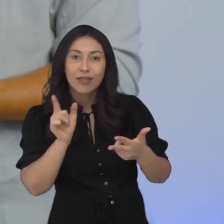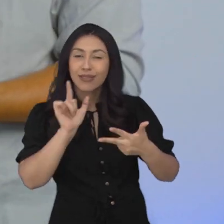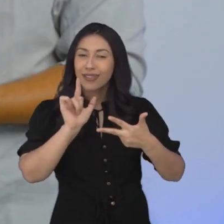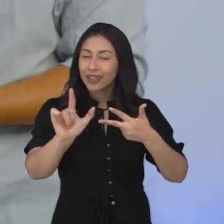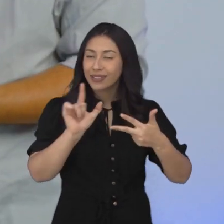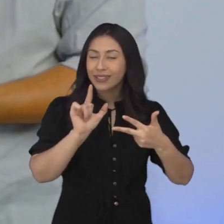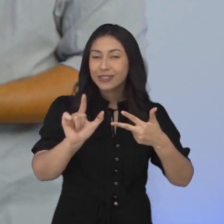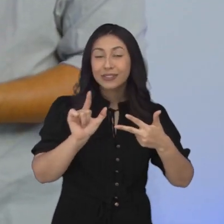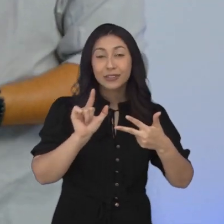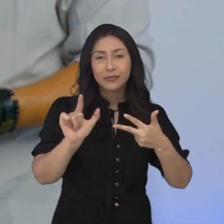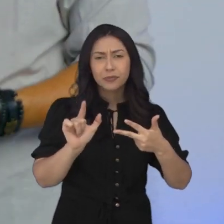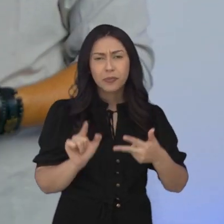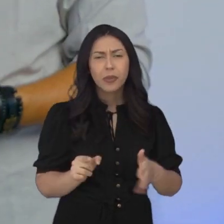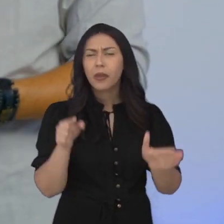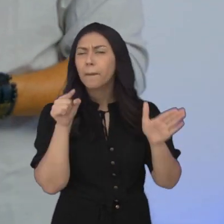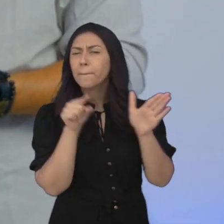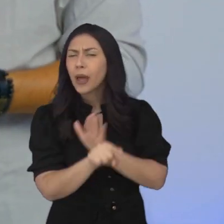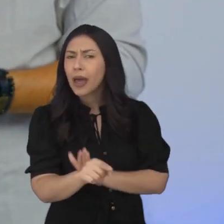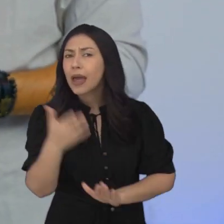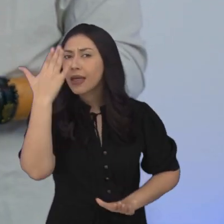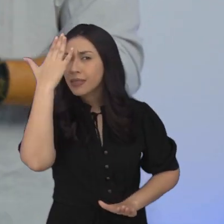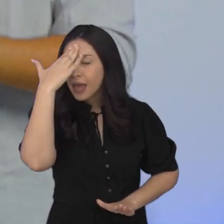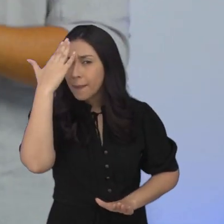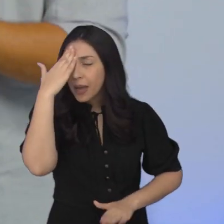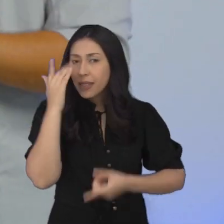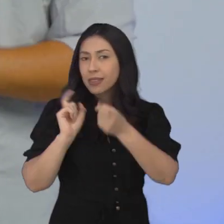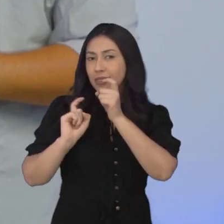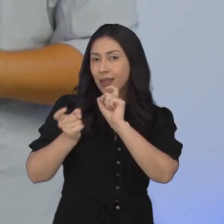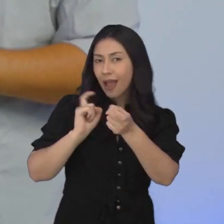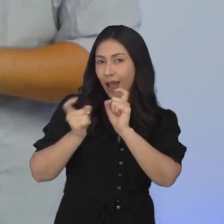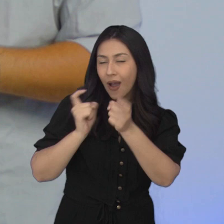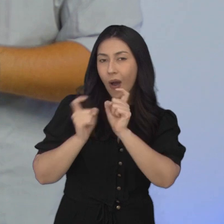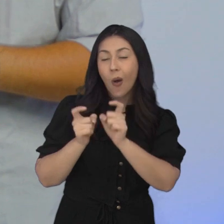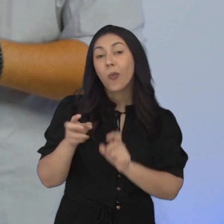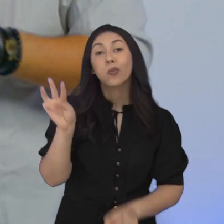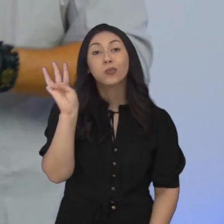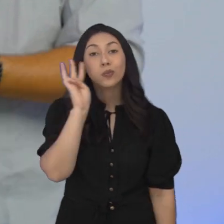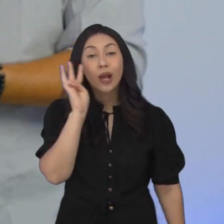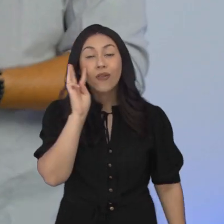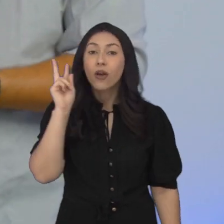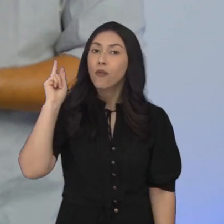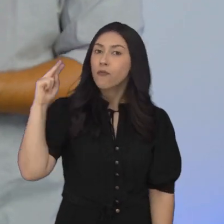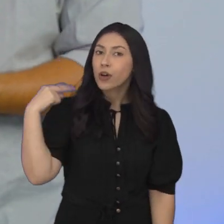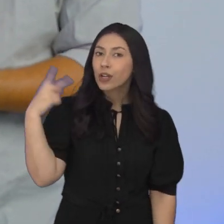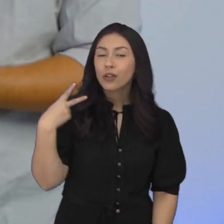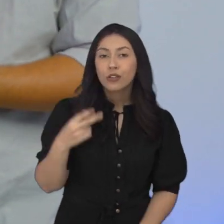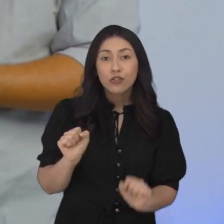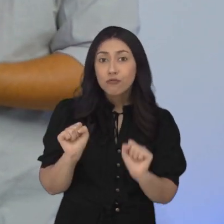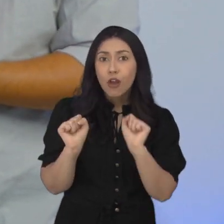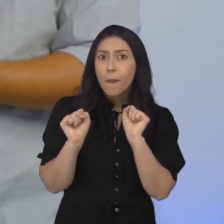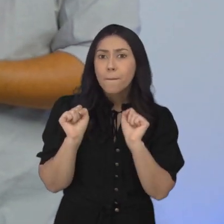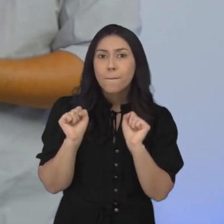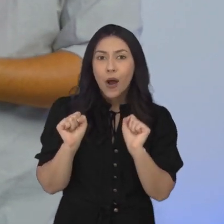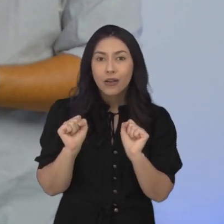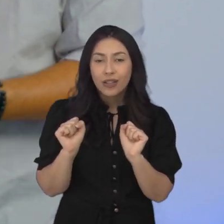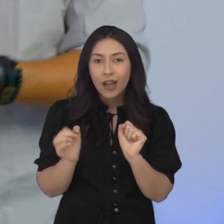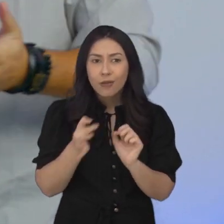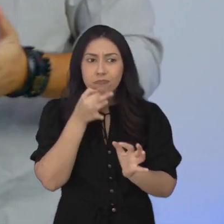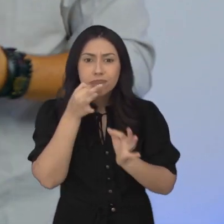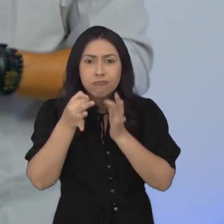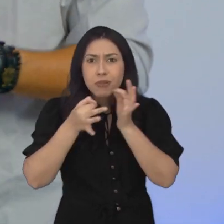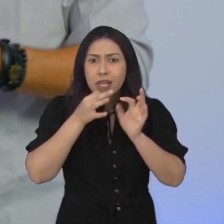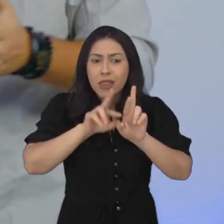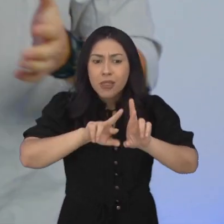legislativo dessa semana. Você sabia que durante as sessões de terça-feira da Câmara, os vereadores têm espaço para abordar questões